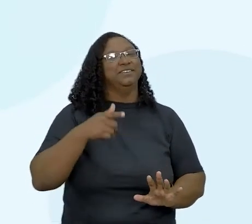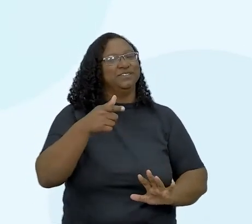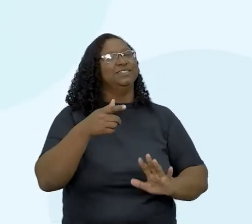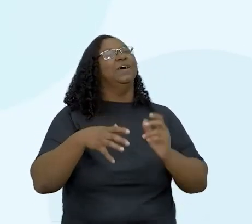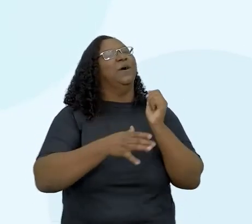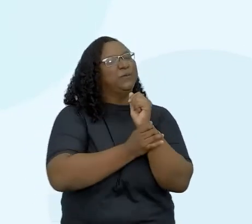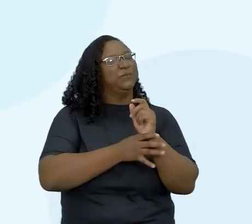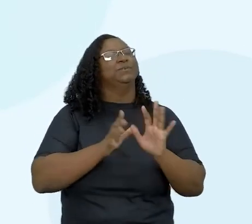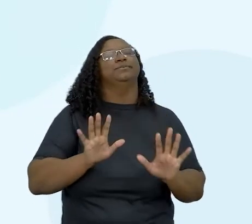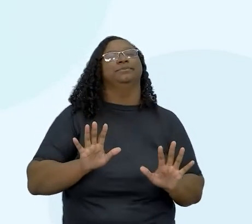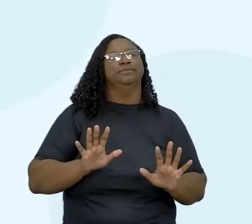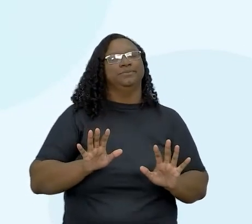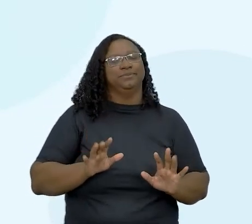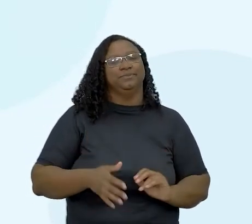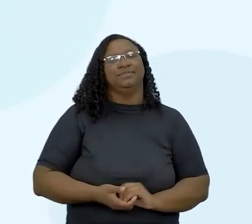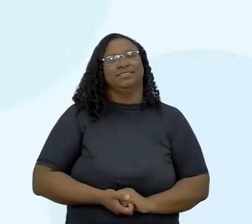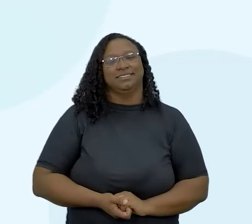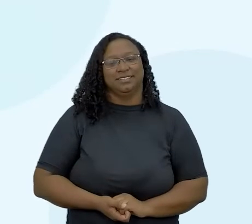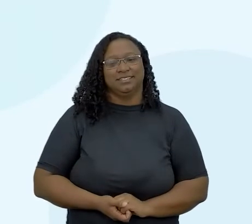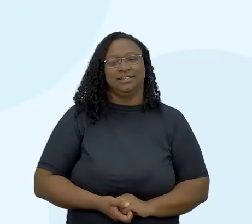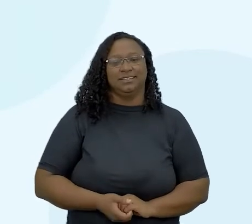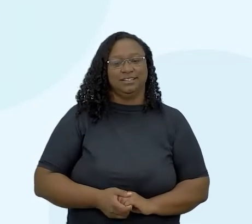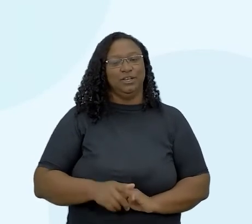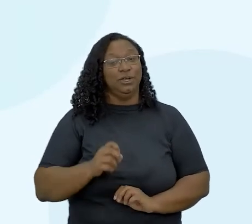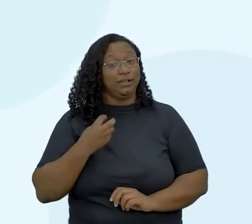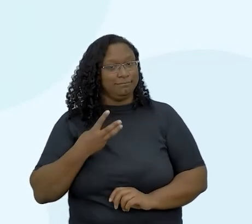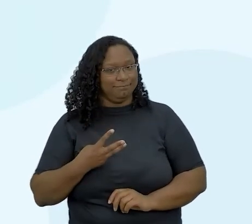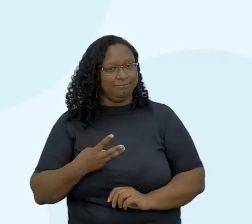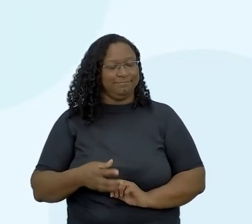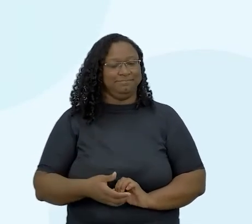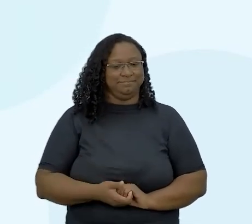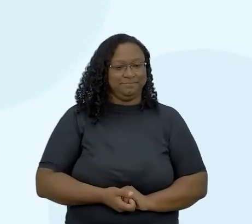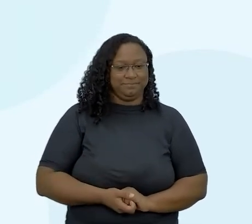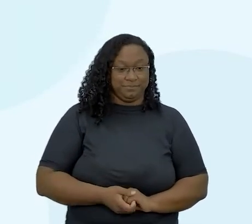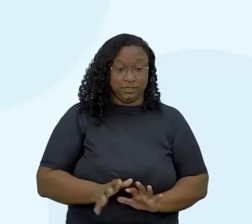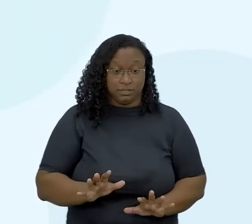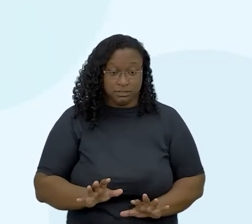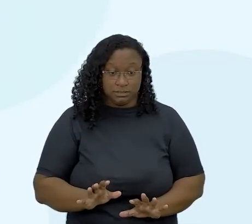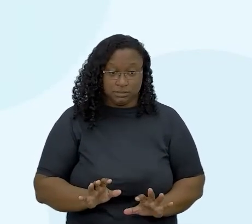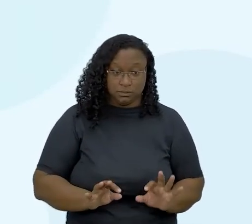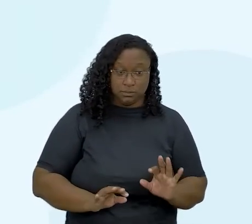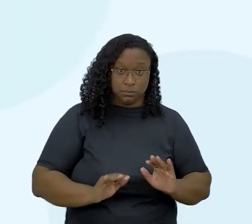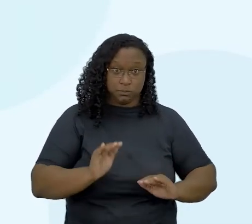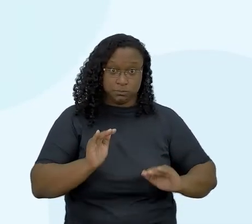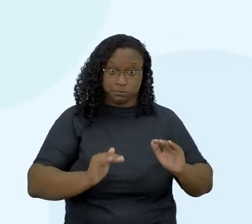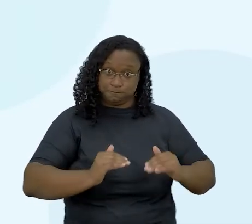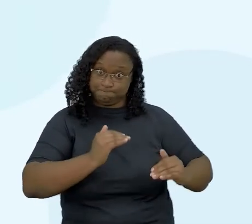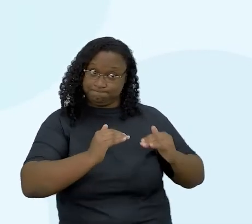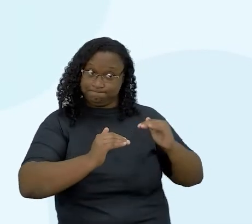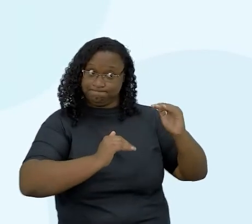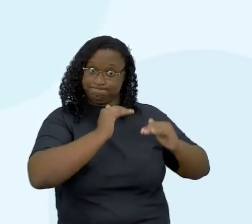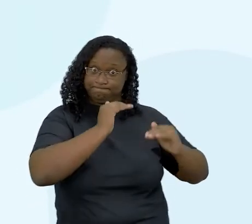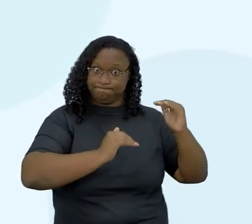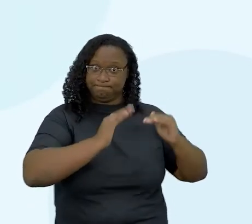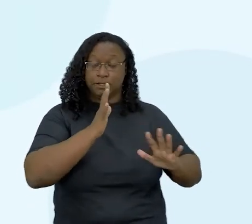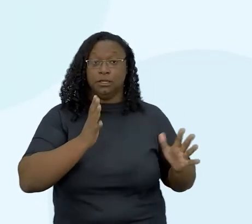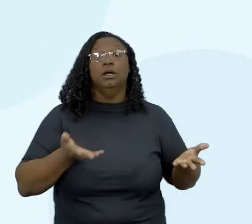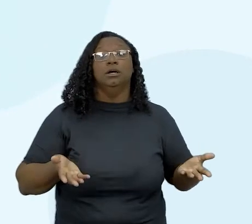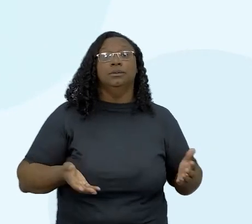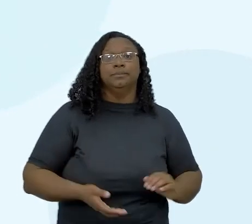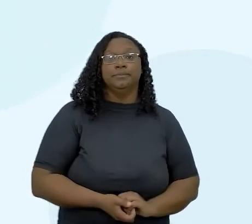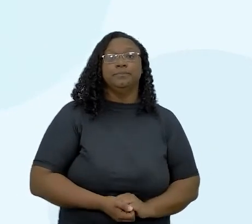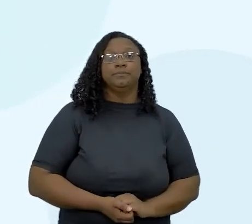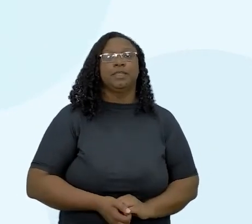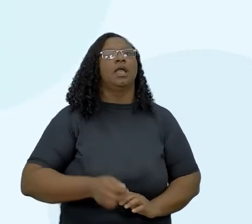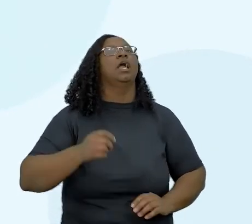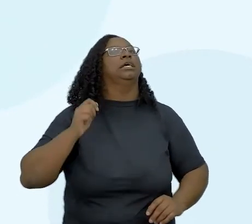você que tá se autoavaliando aí, né? É, é, esse Vamos lá. estabelecimento de metas, por exemplo. Não, muita, até porque se